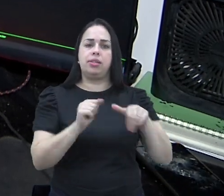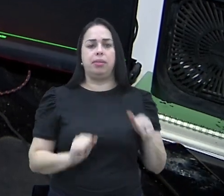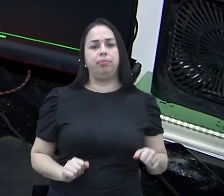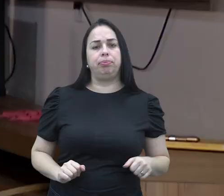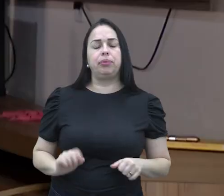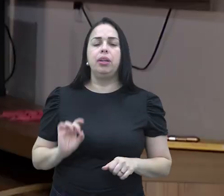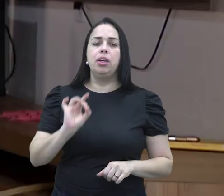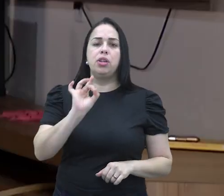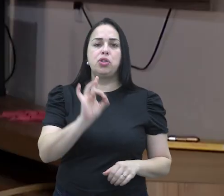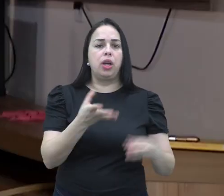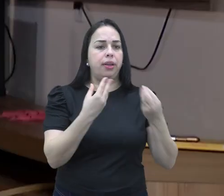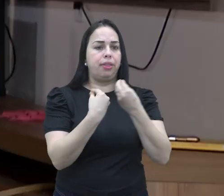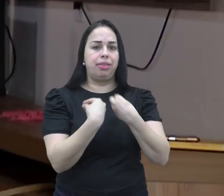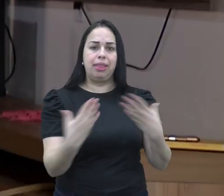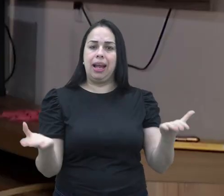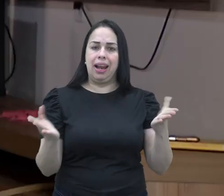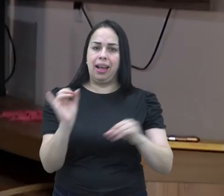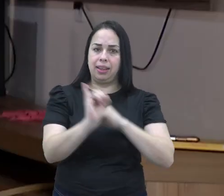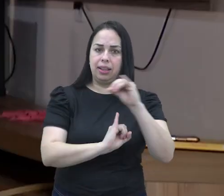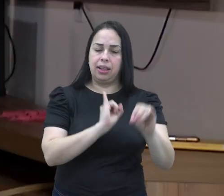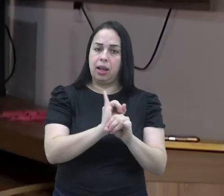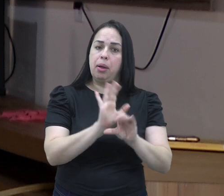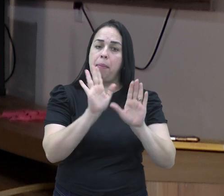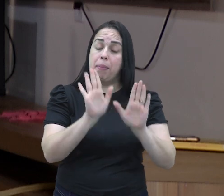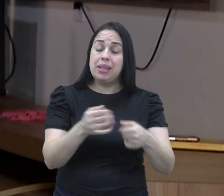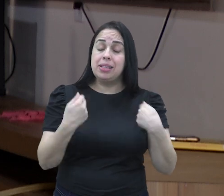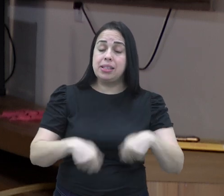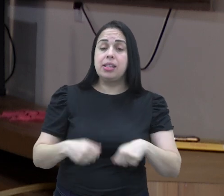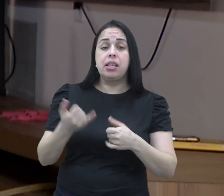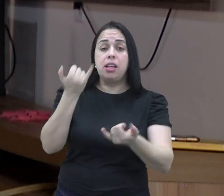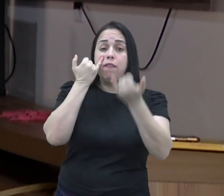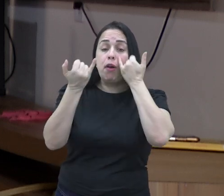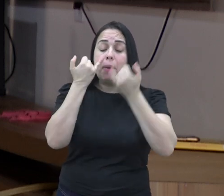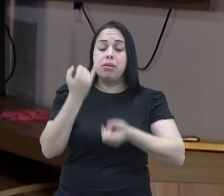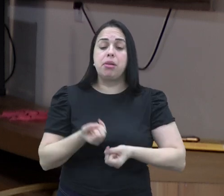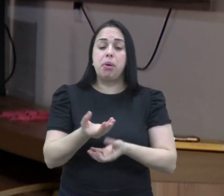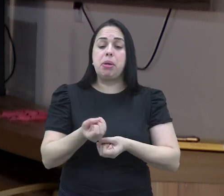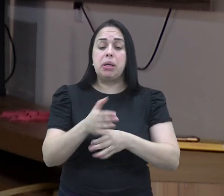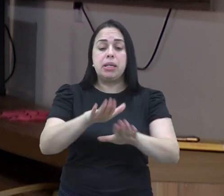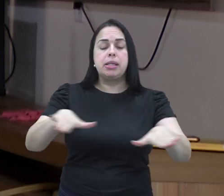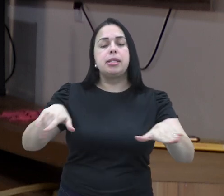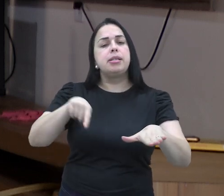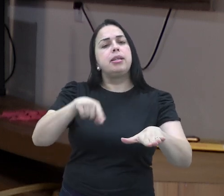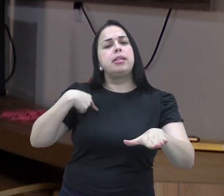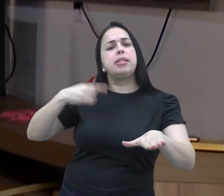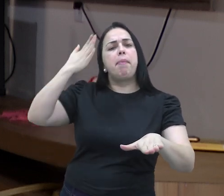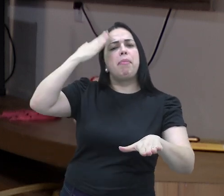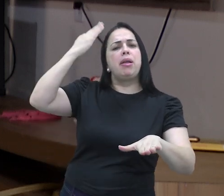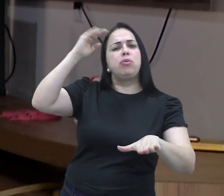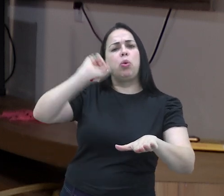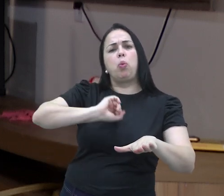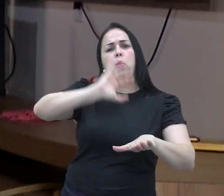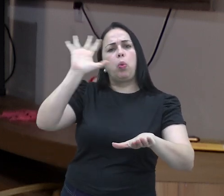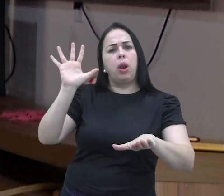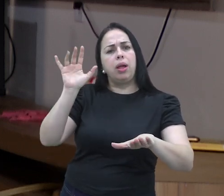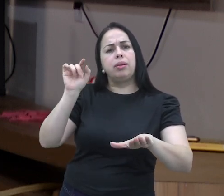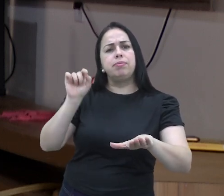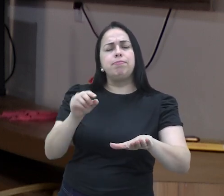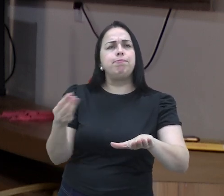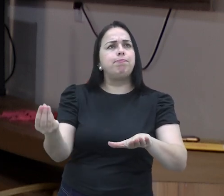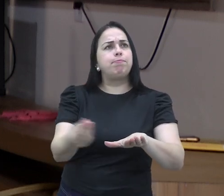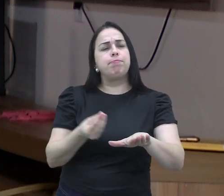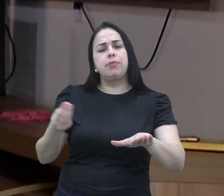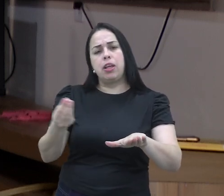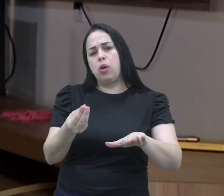acesso à rede. Não basta só disponibilizar o acesso, eu tento sempre trazer informação para as crianças para elas saberem quais